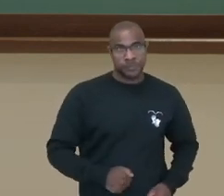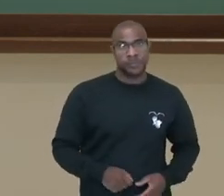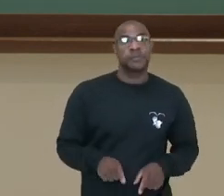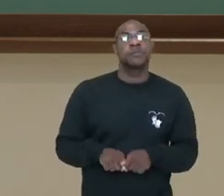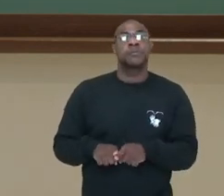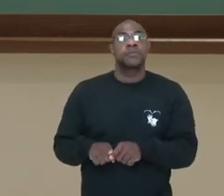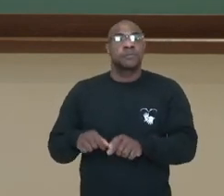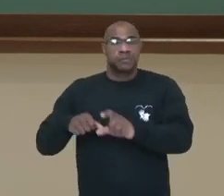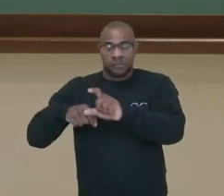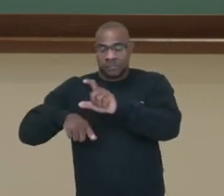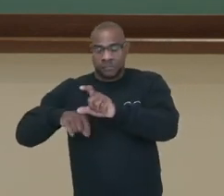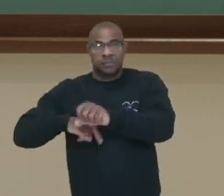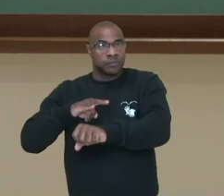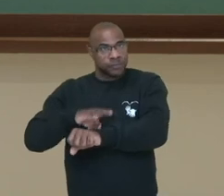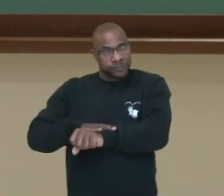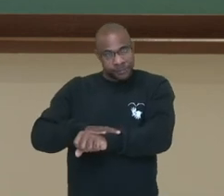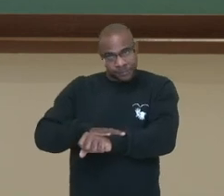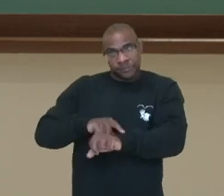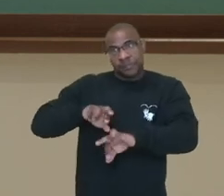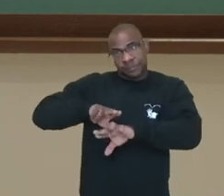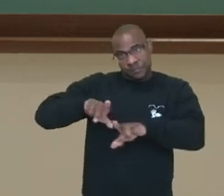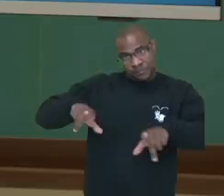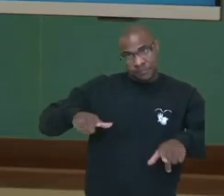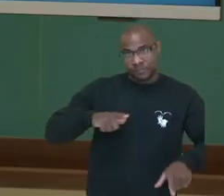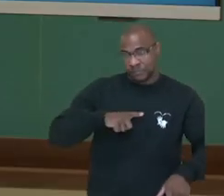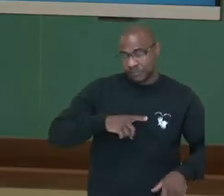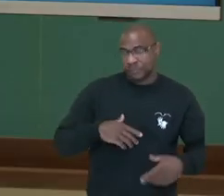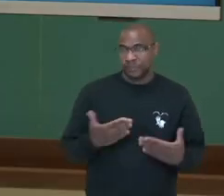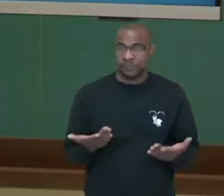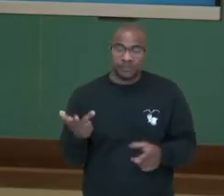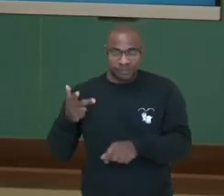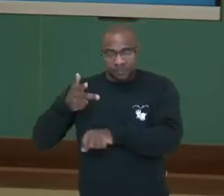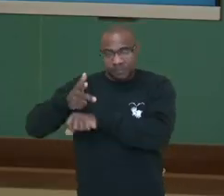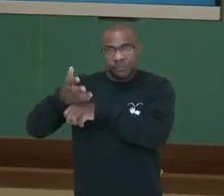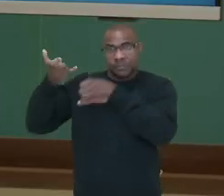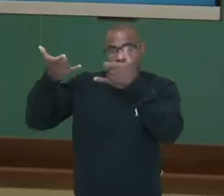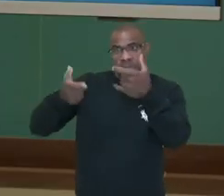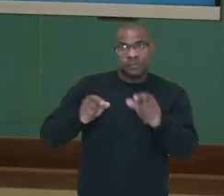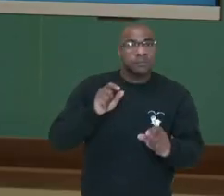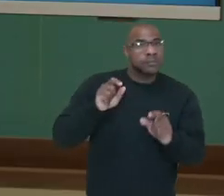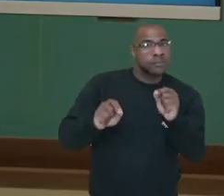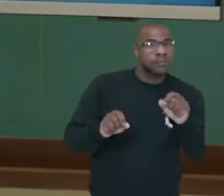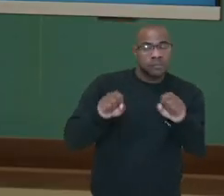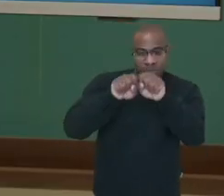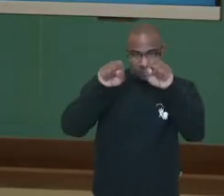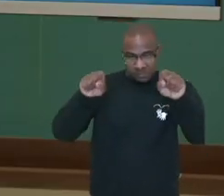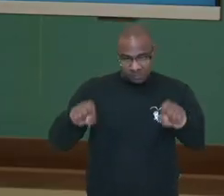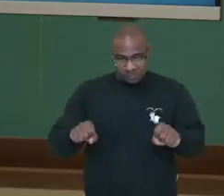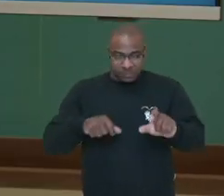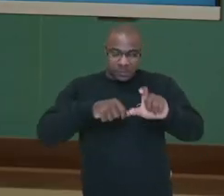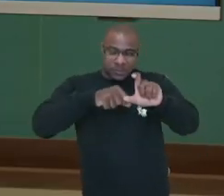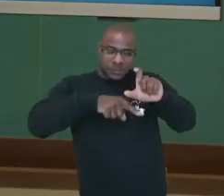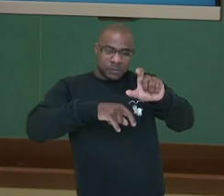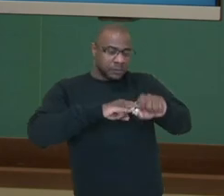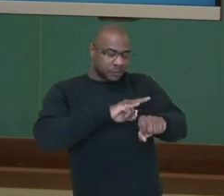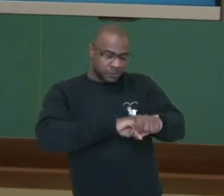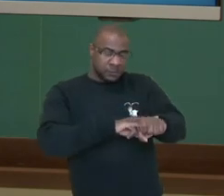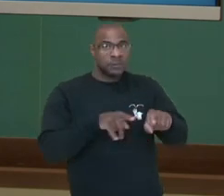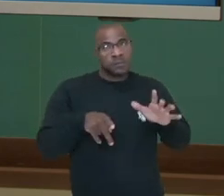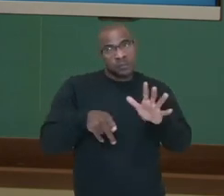células, por isso tem diferença nos nomes. Ok? Então nesse vídeo nós falamos então sobre o sistema excretor dos mamíferos.